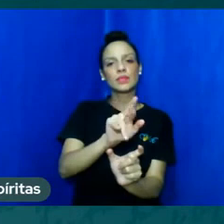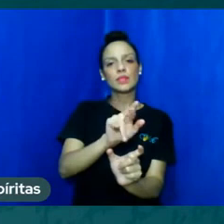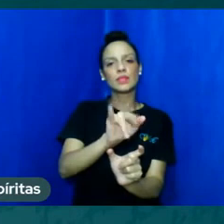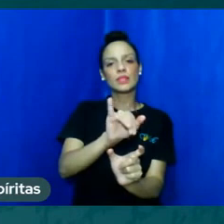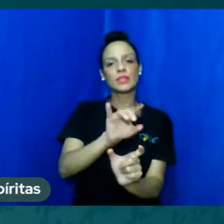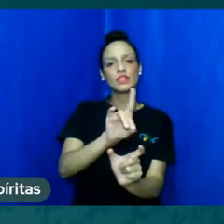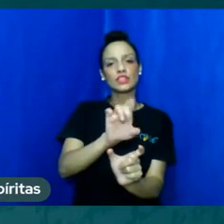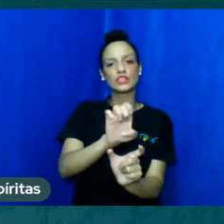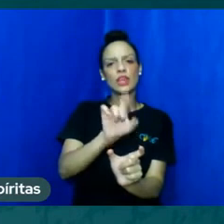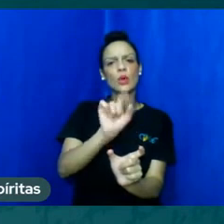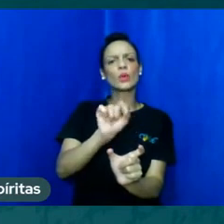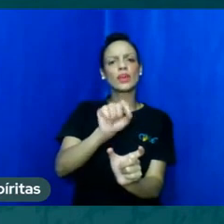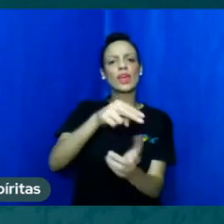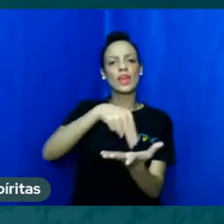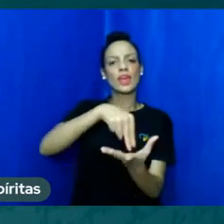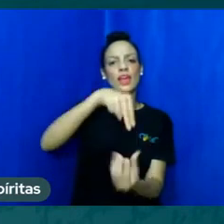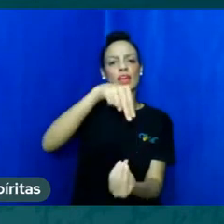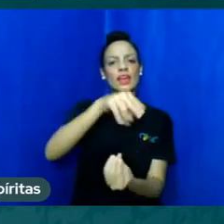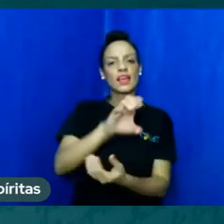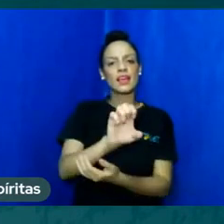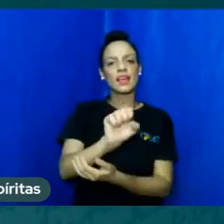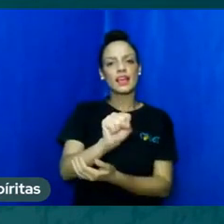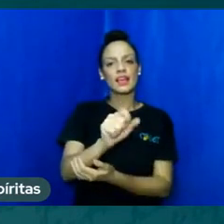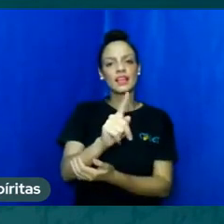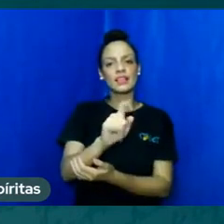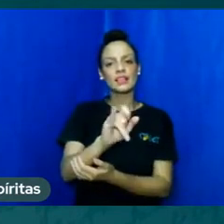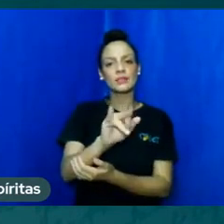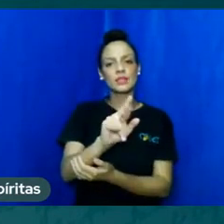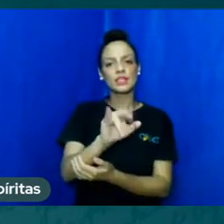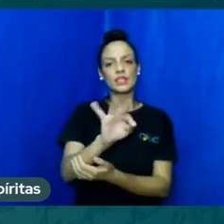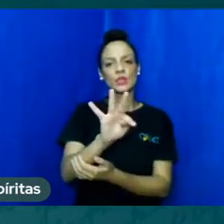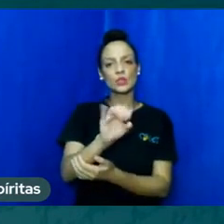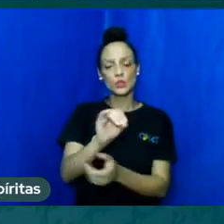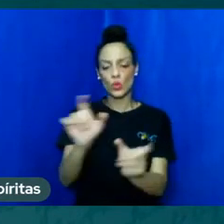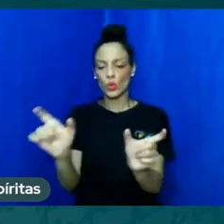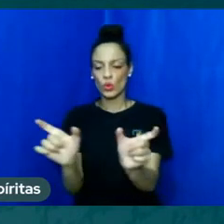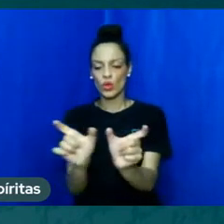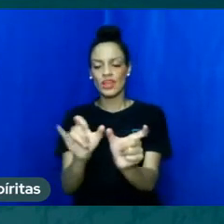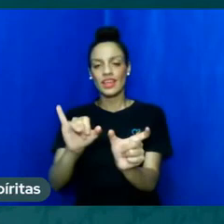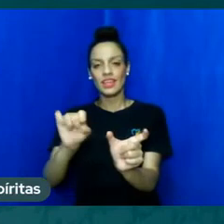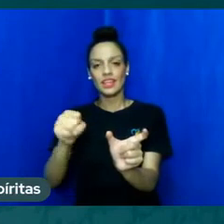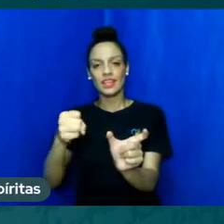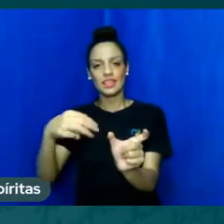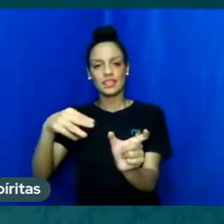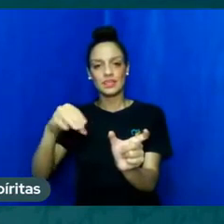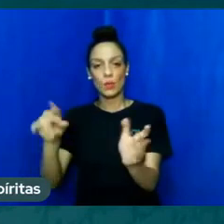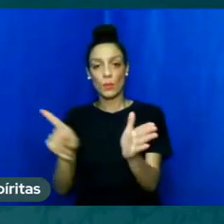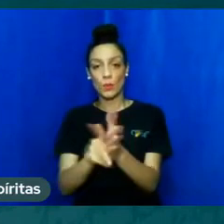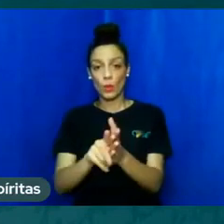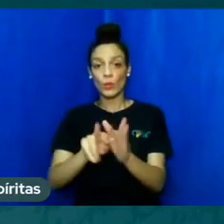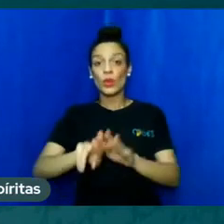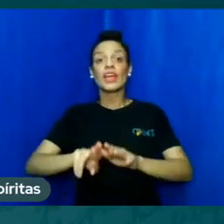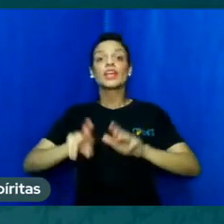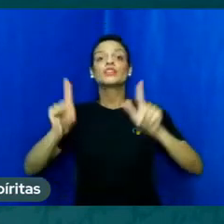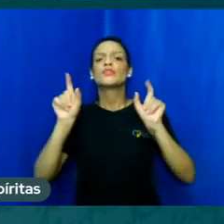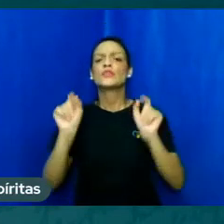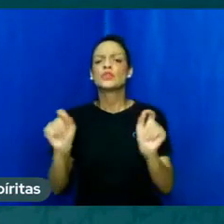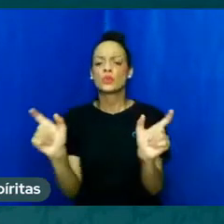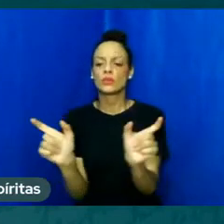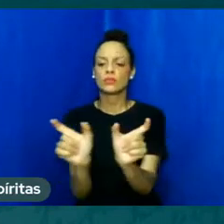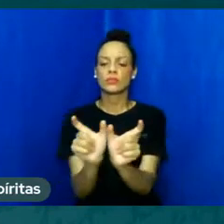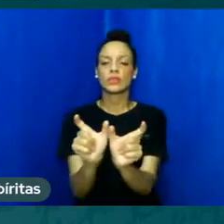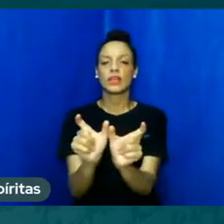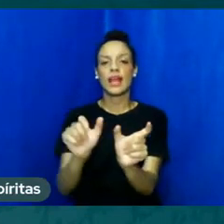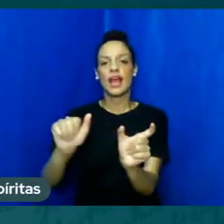do espírito diferente de espiritualismo porque o sufixo ismo está ligado ao radical espiritual